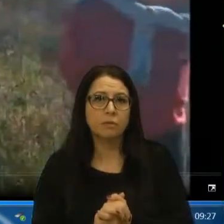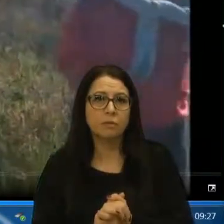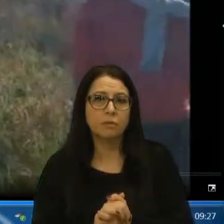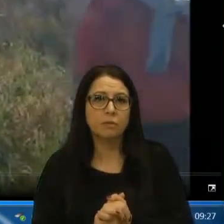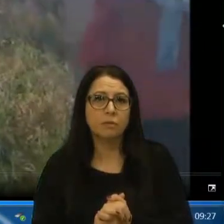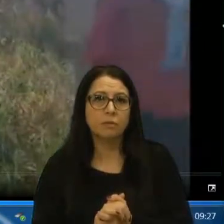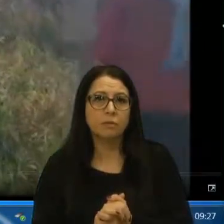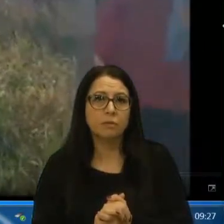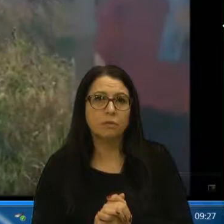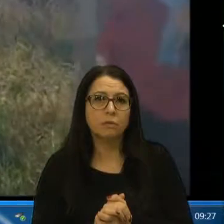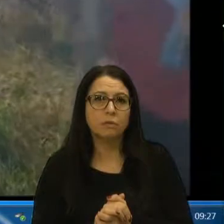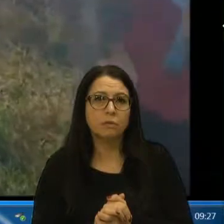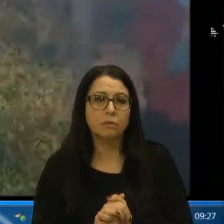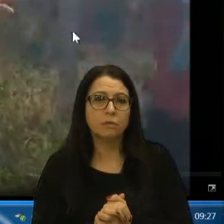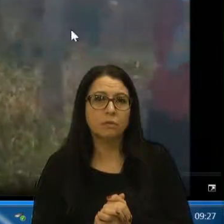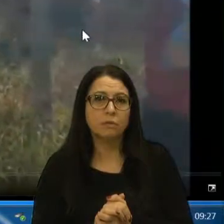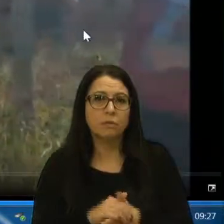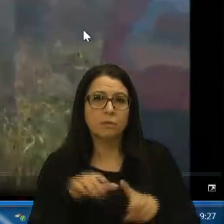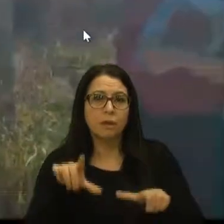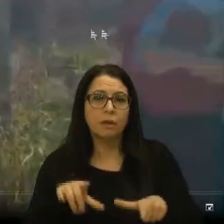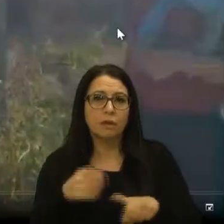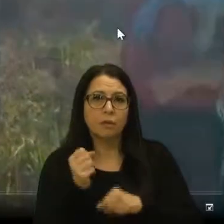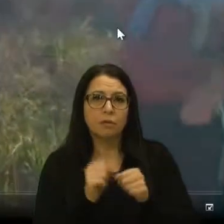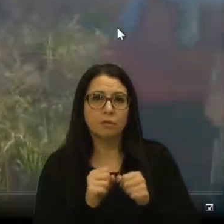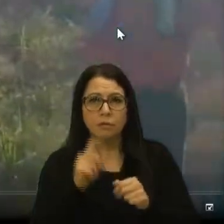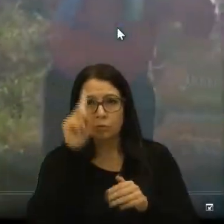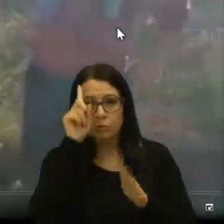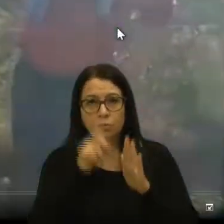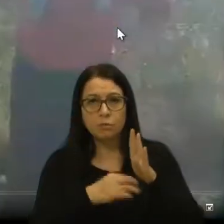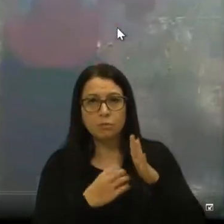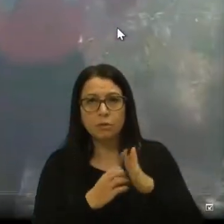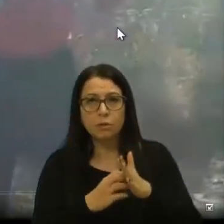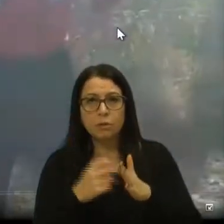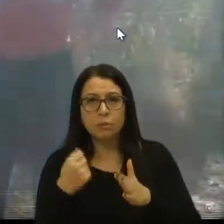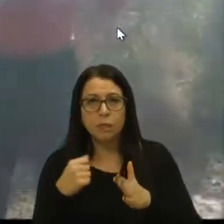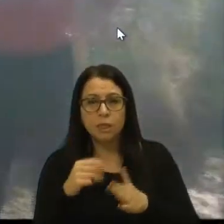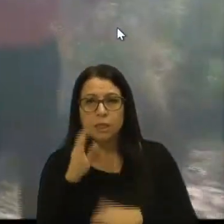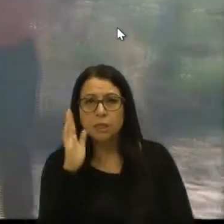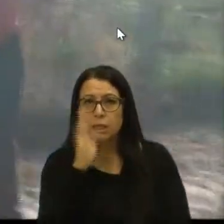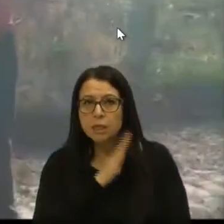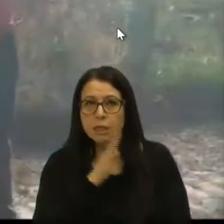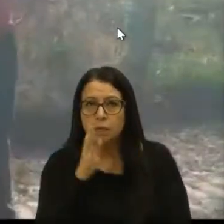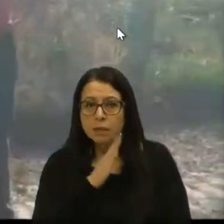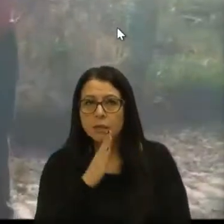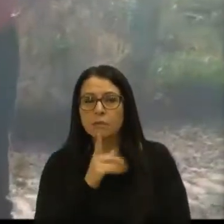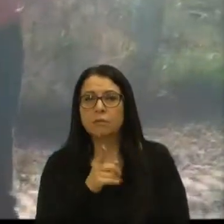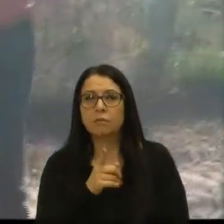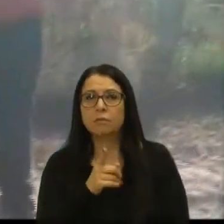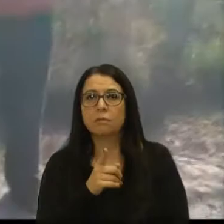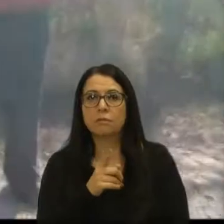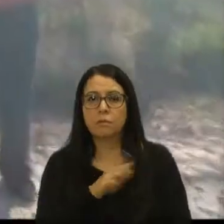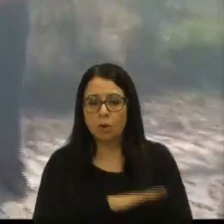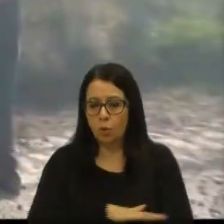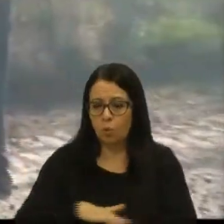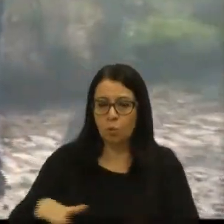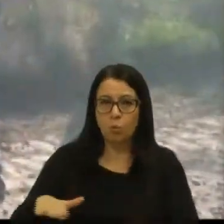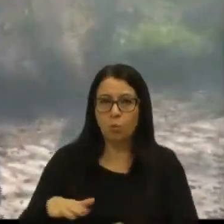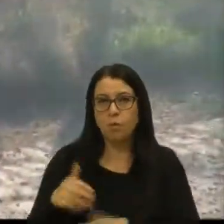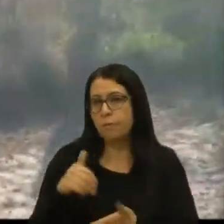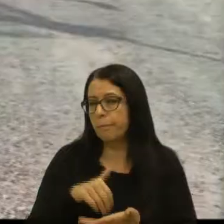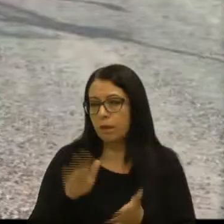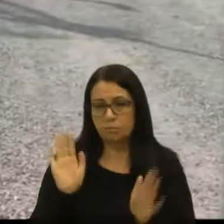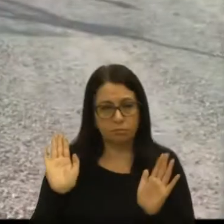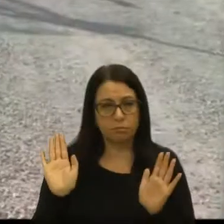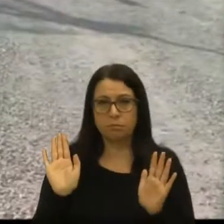da área industrial, do nosso empresário, que ele precisa, com urgência, do lançamento aqui, é o mínimo do mínimo.